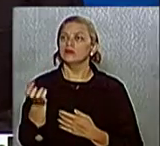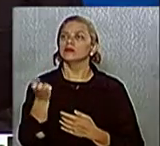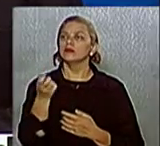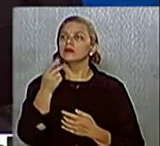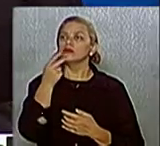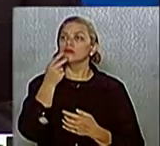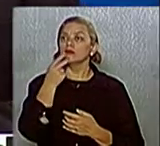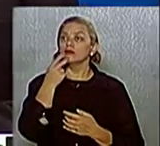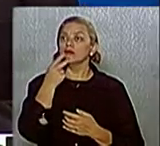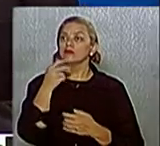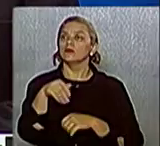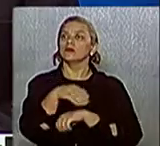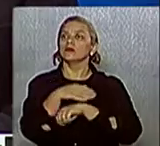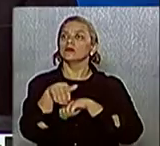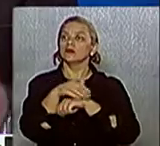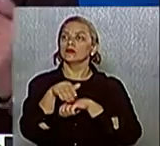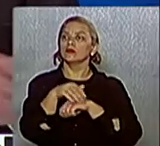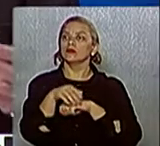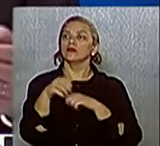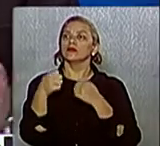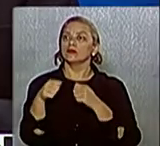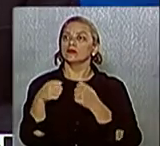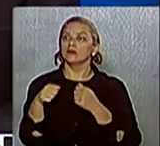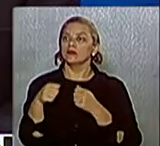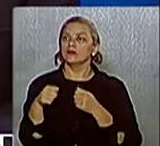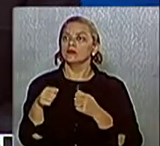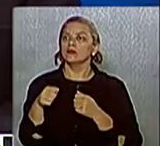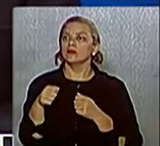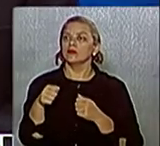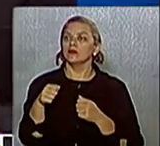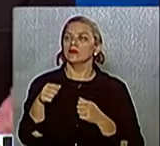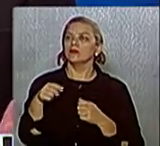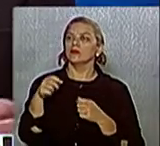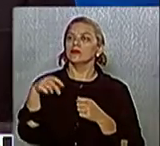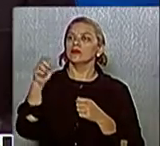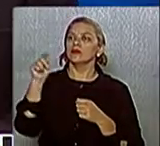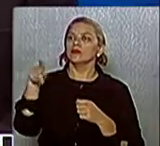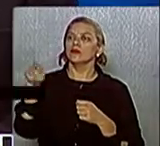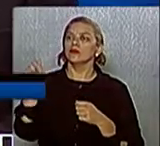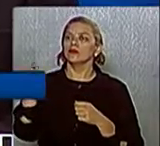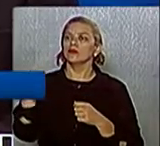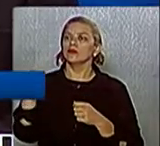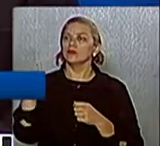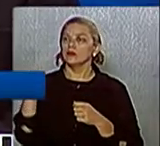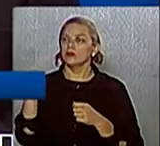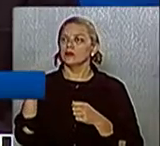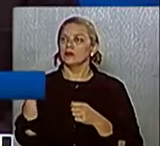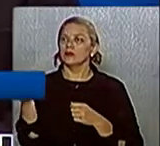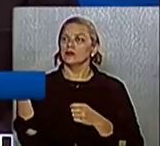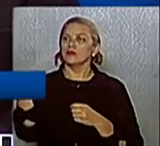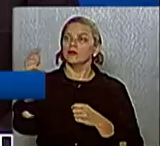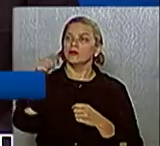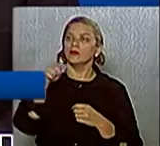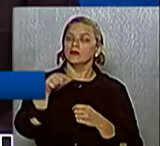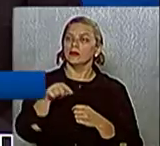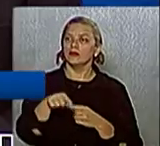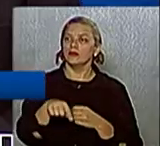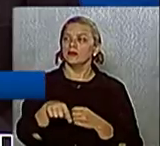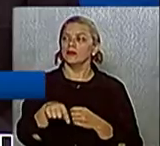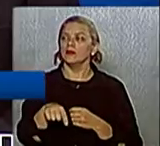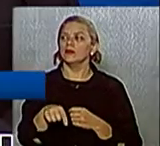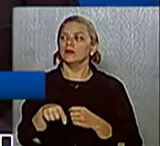Gomeral, Júnior, nós precisamos que o Papa retorne a Guaratinguetá, porque ela saiu graças à vinda do Papa Bento à Fazenda Esperança.